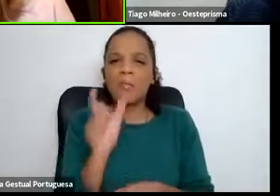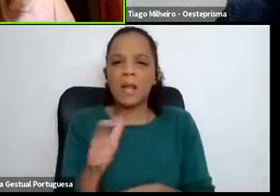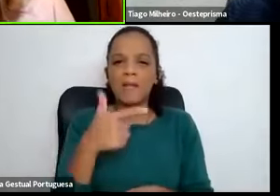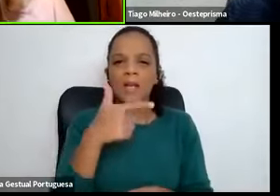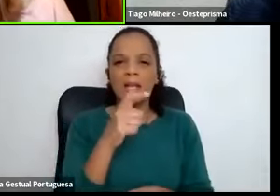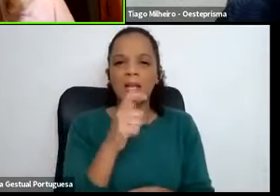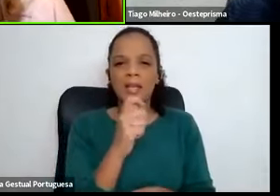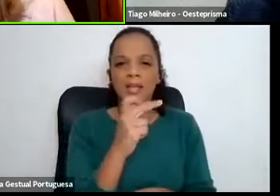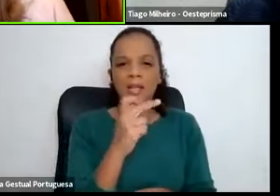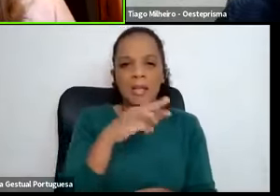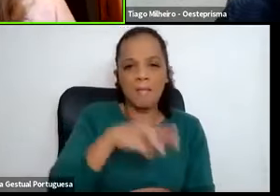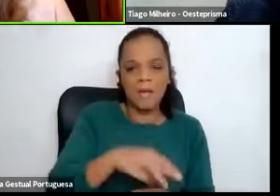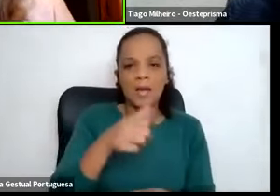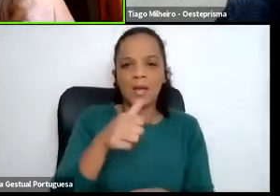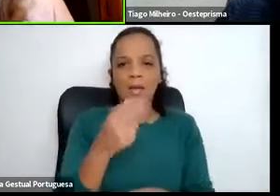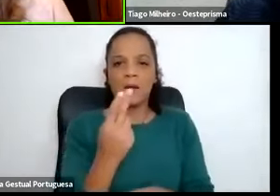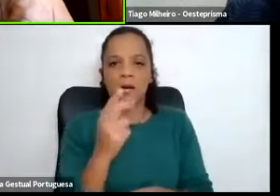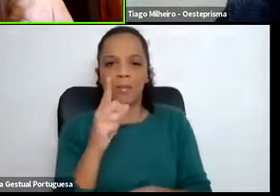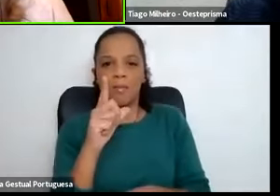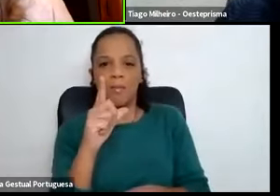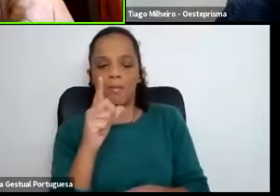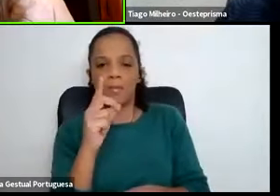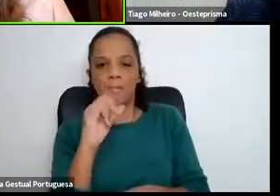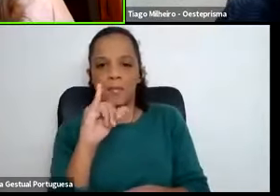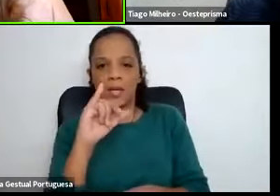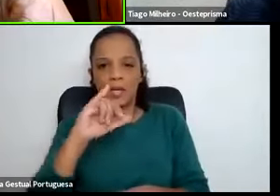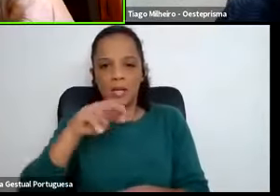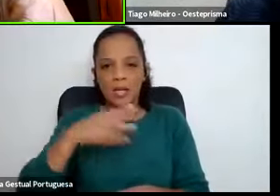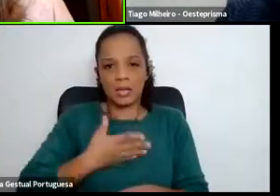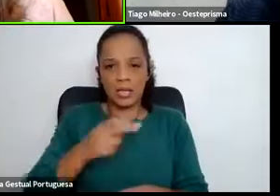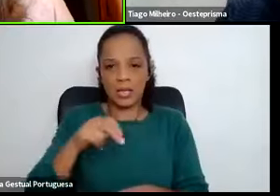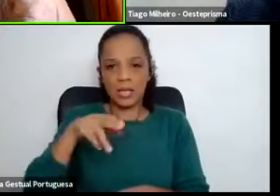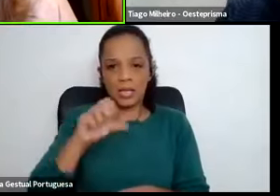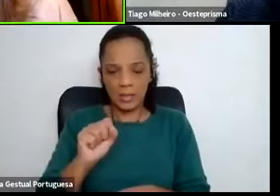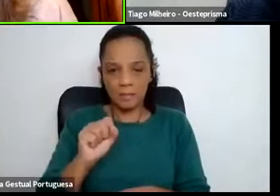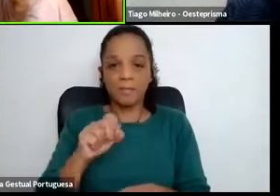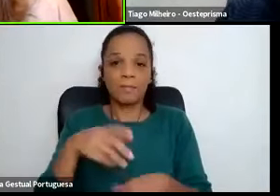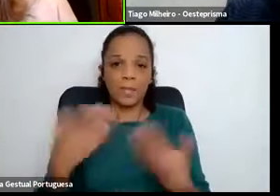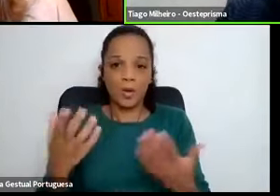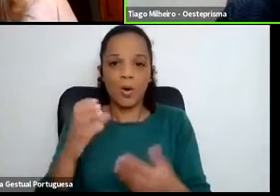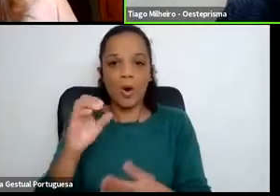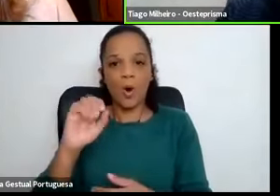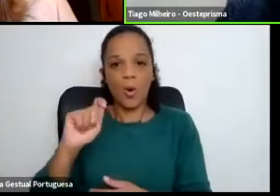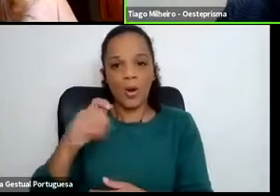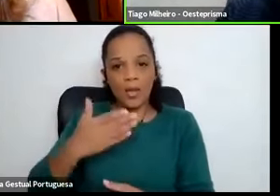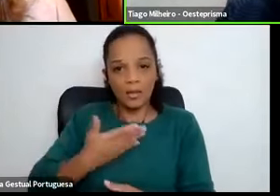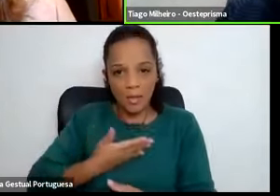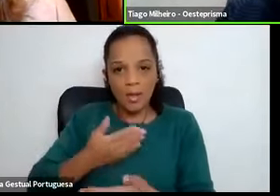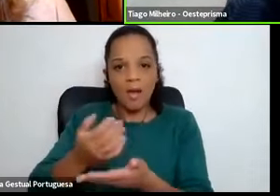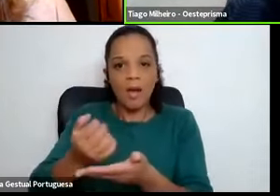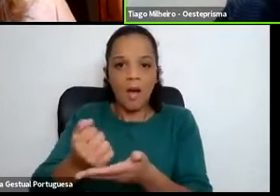Foi solicitado o apoio da OED também para